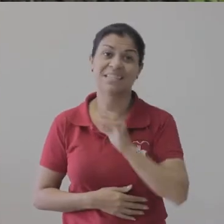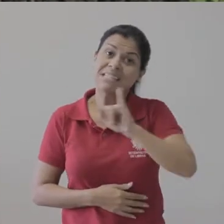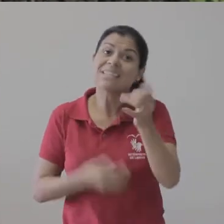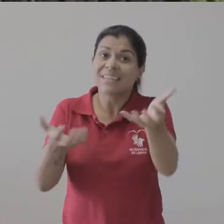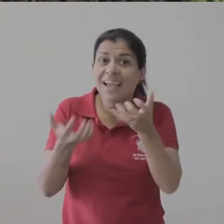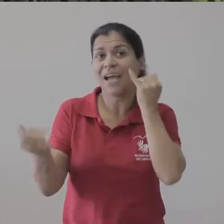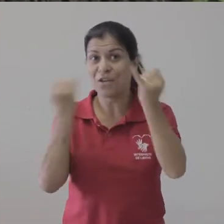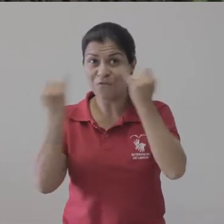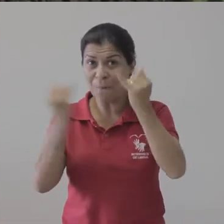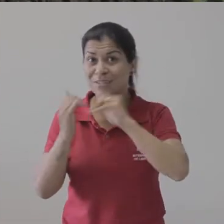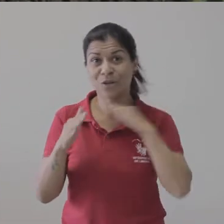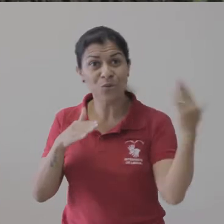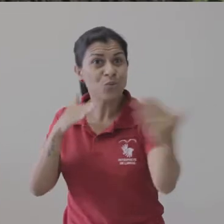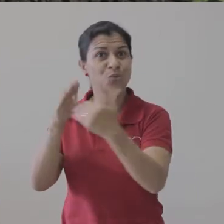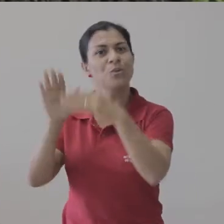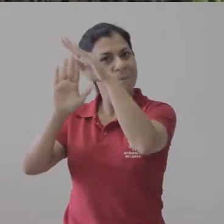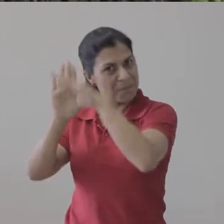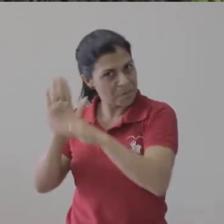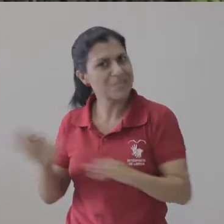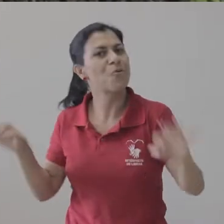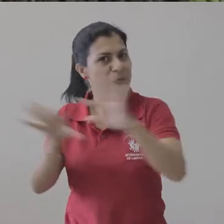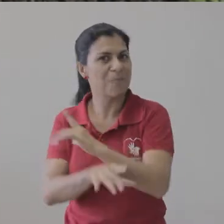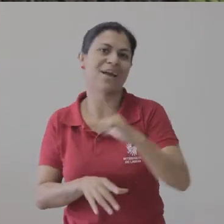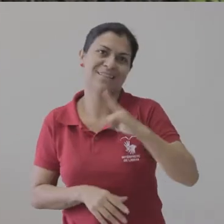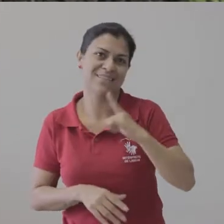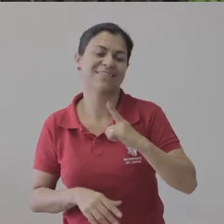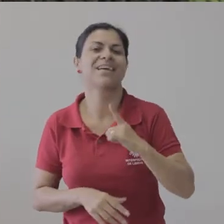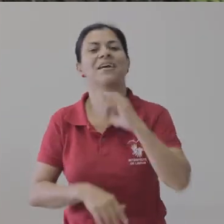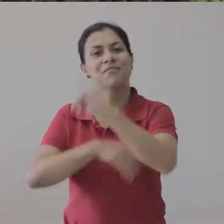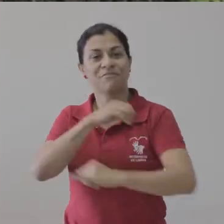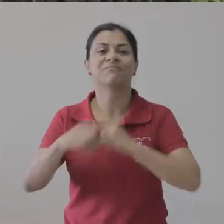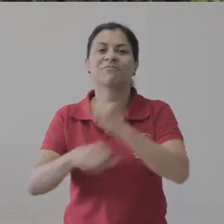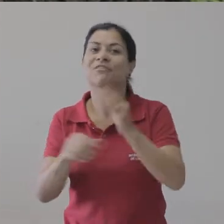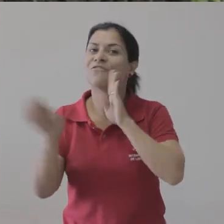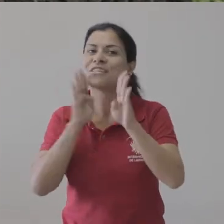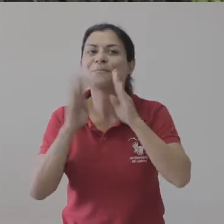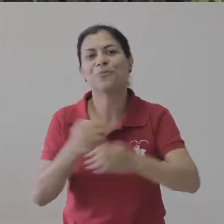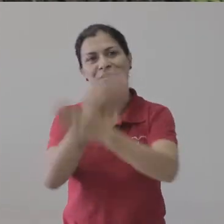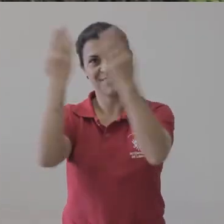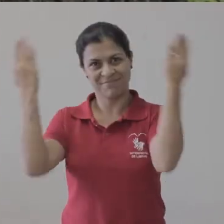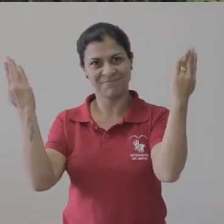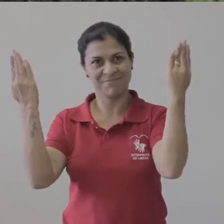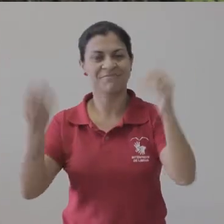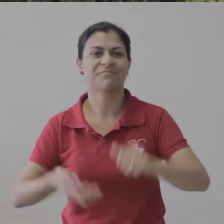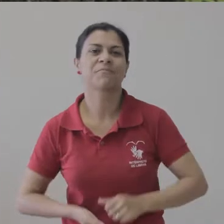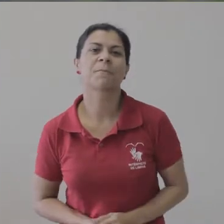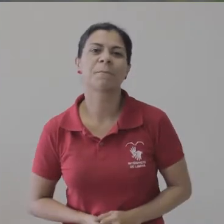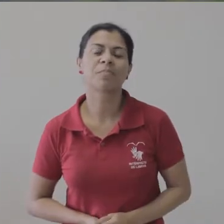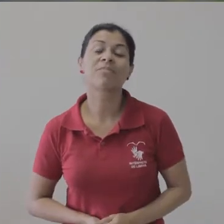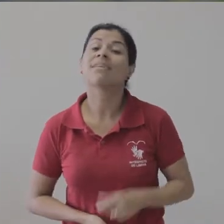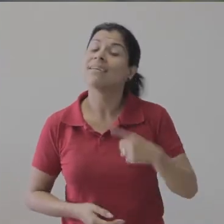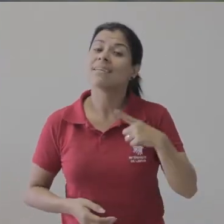gratuita. Para mais informações, inclusive a programação completa, acesse a página do evento no facebook ou o portal da UFIS.